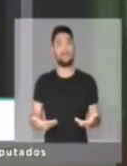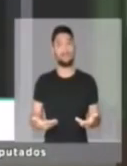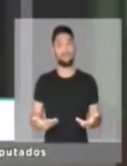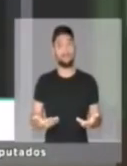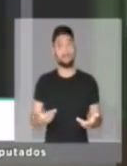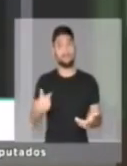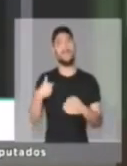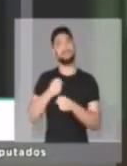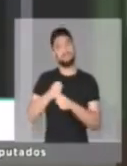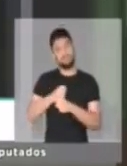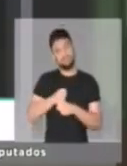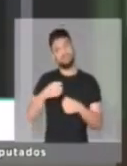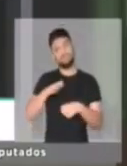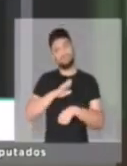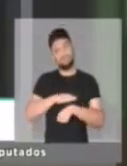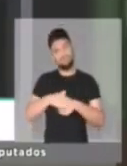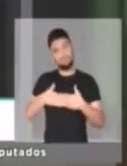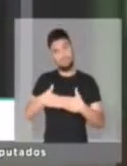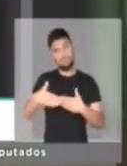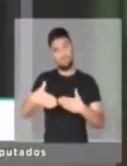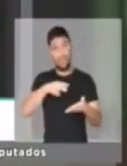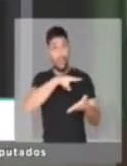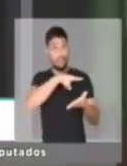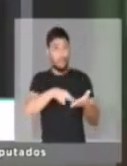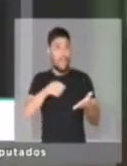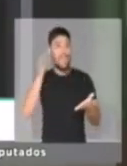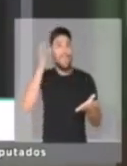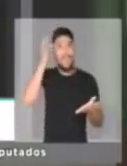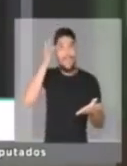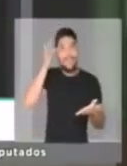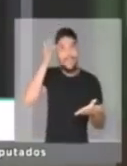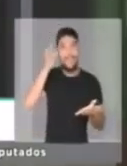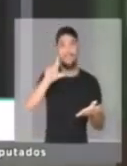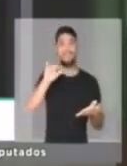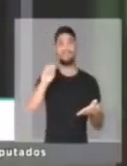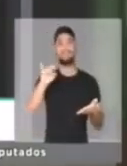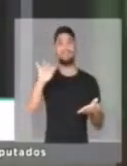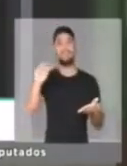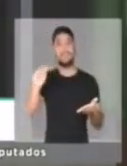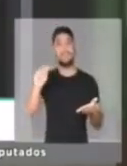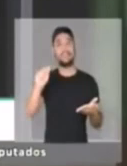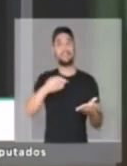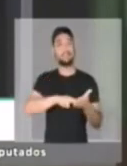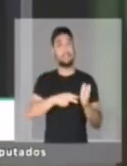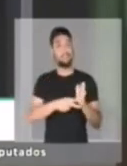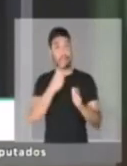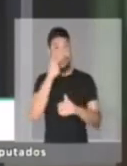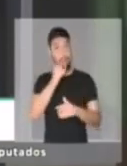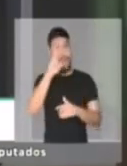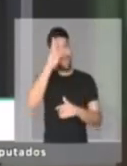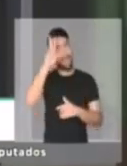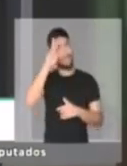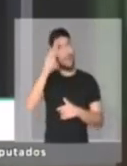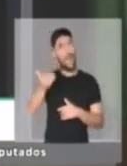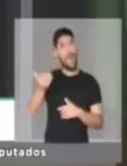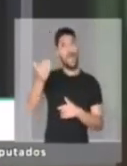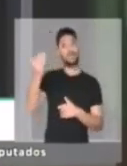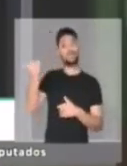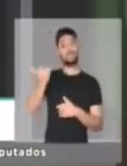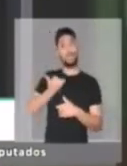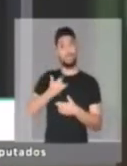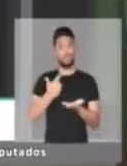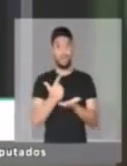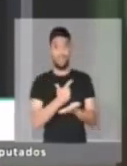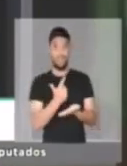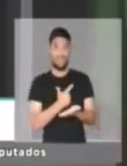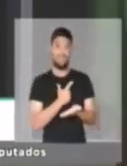Anos depois, eu fui ler na filosofia mais fina o significado das palavras do meu pai. No livro